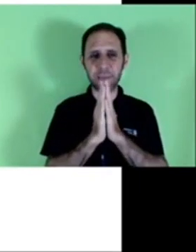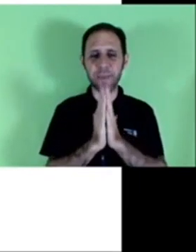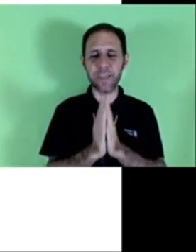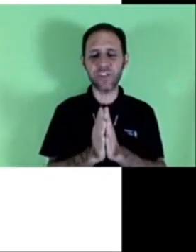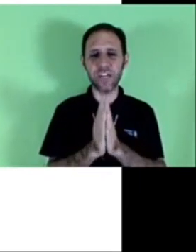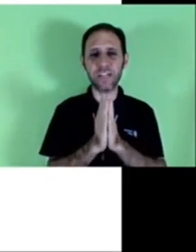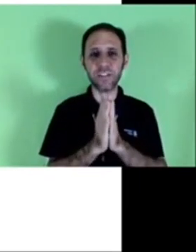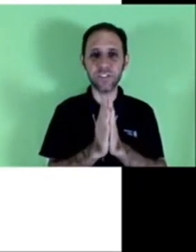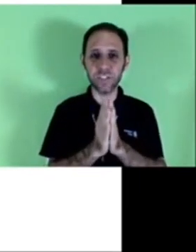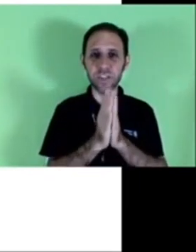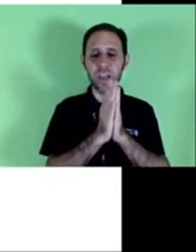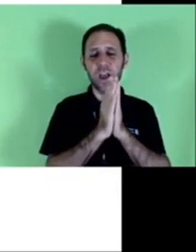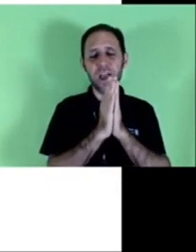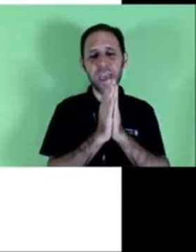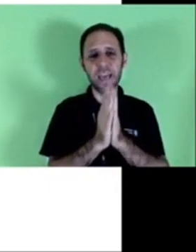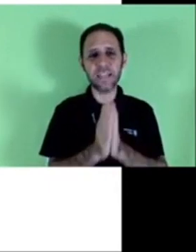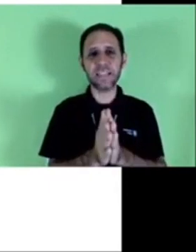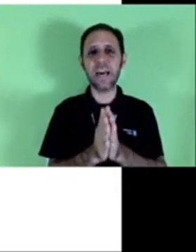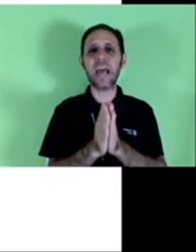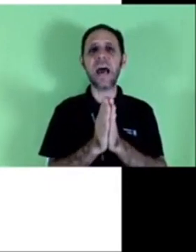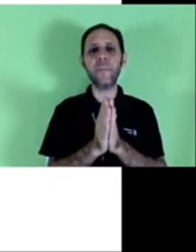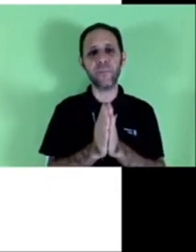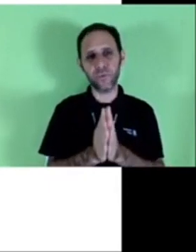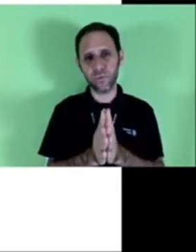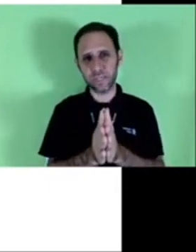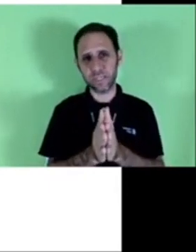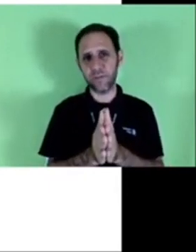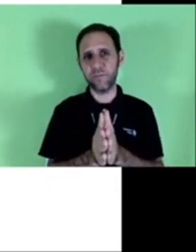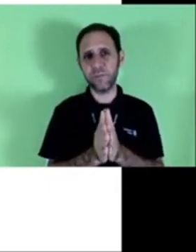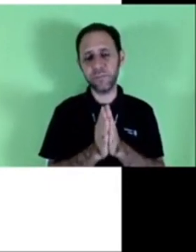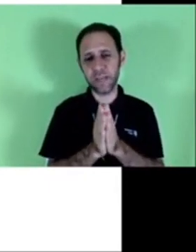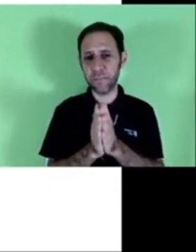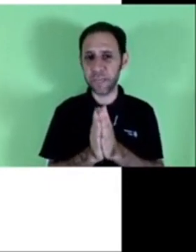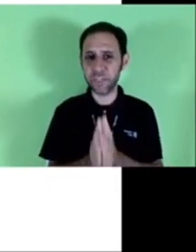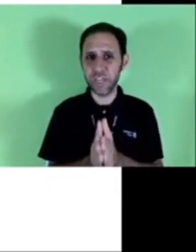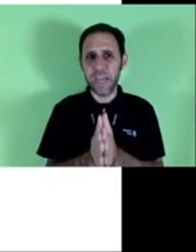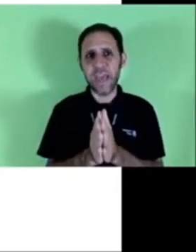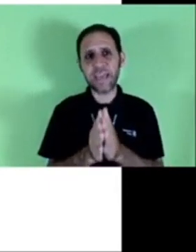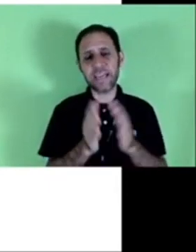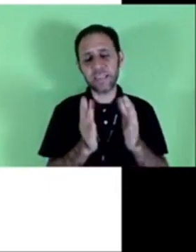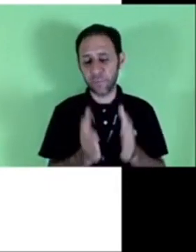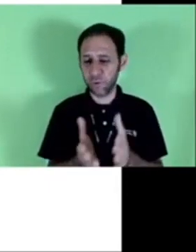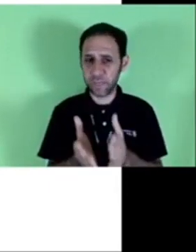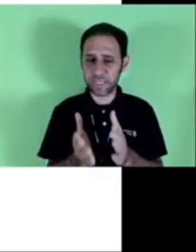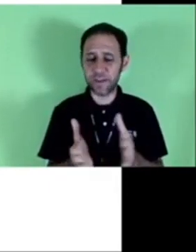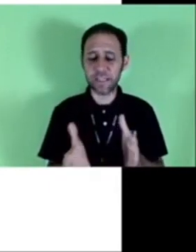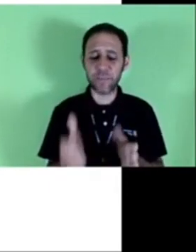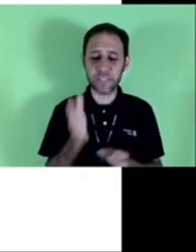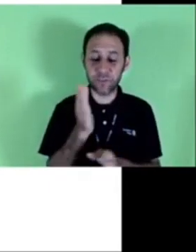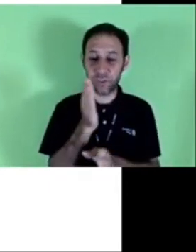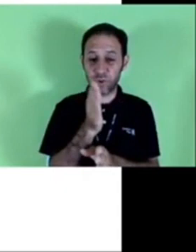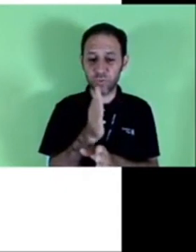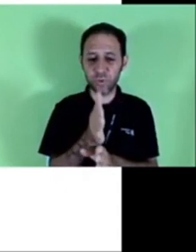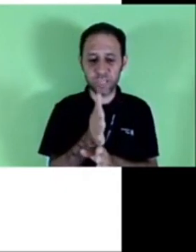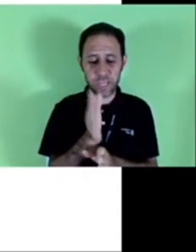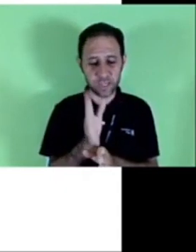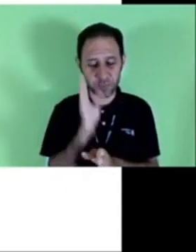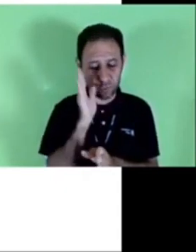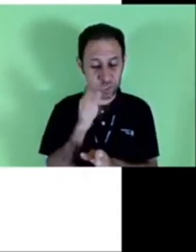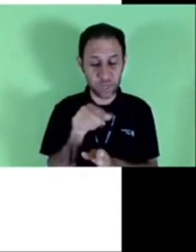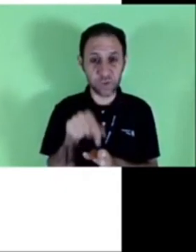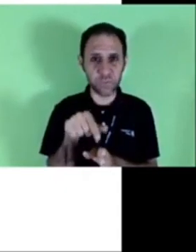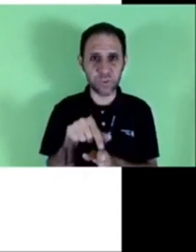ter na mente antes de realizar a procuração. Primeiramente, que essa procuração está passando os seus